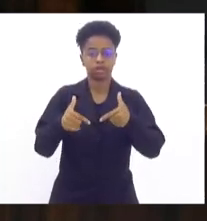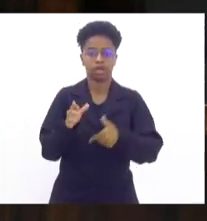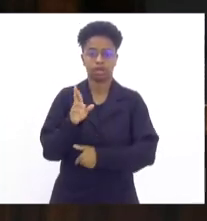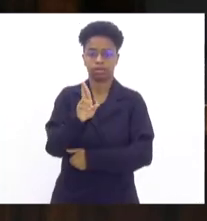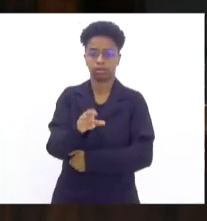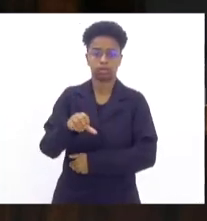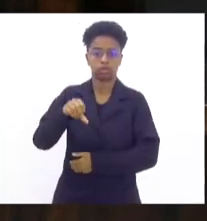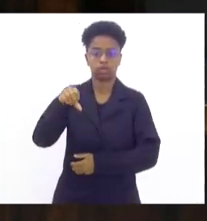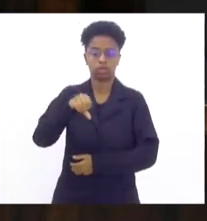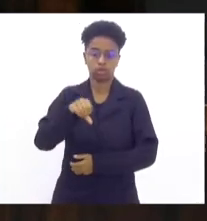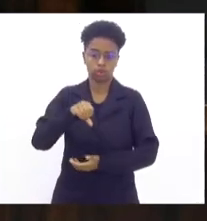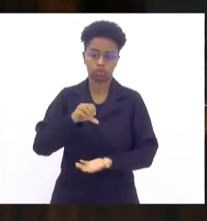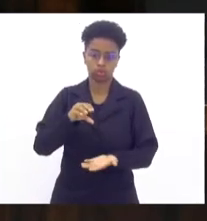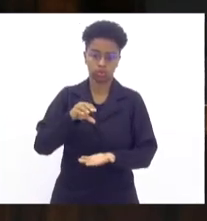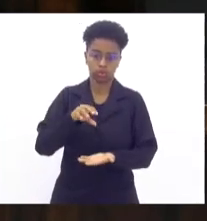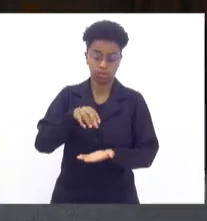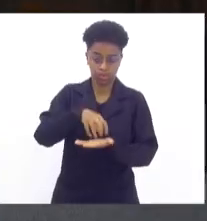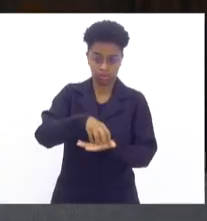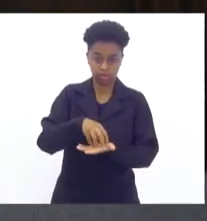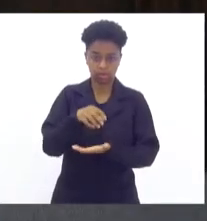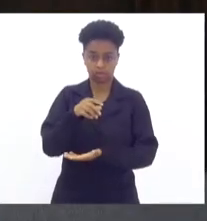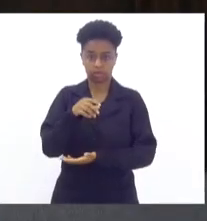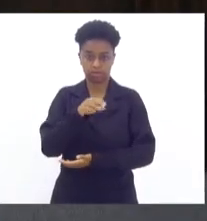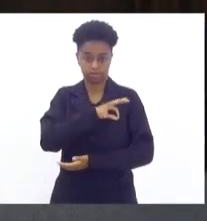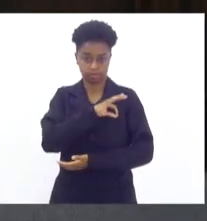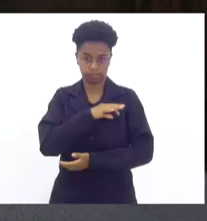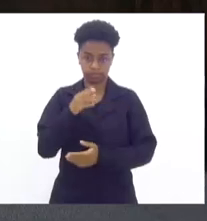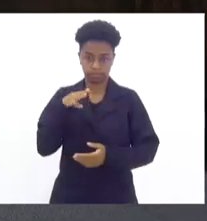da Polícia Militar. Parabéns.